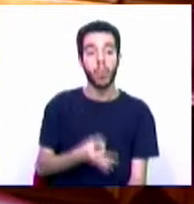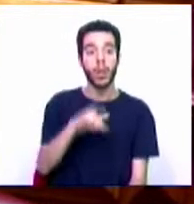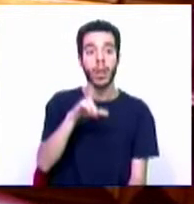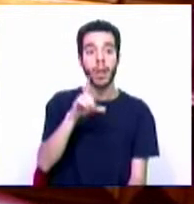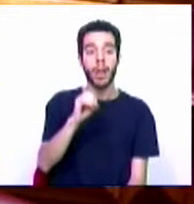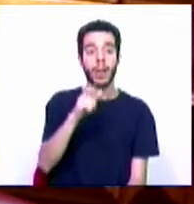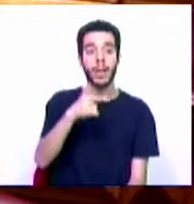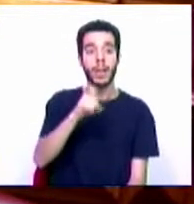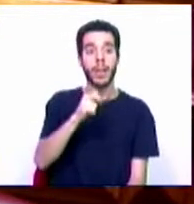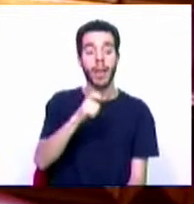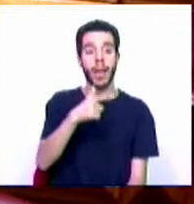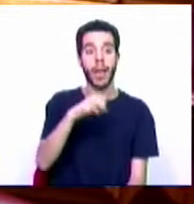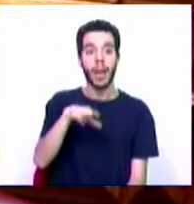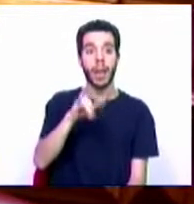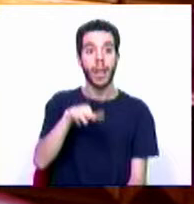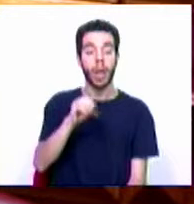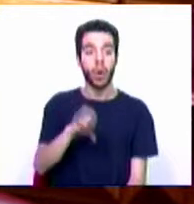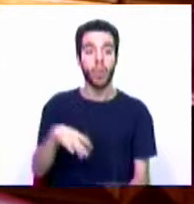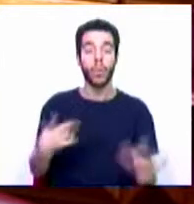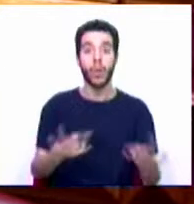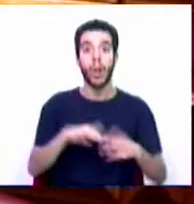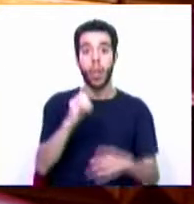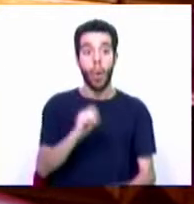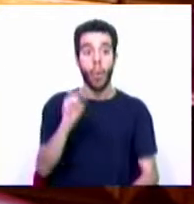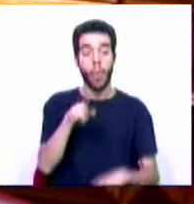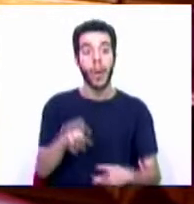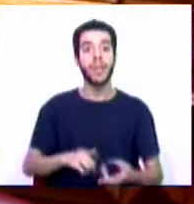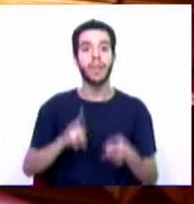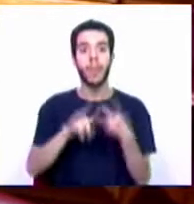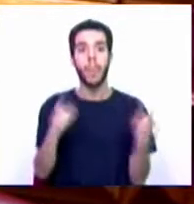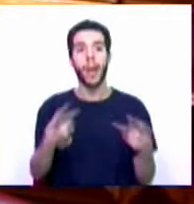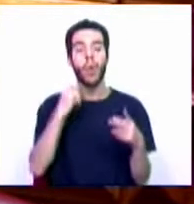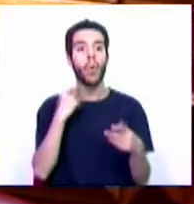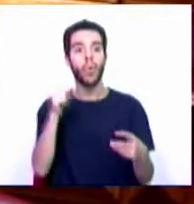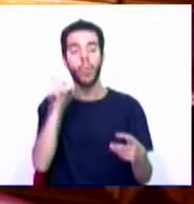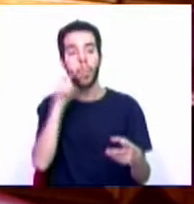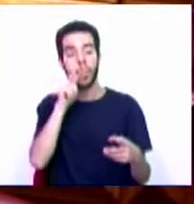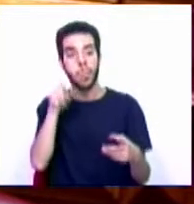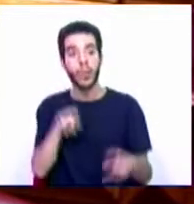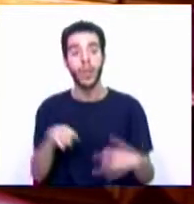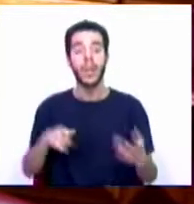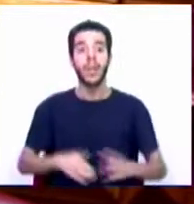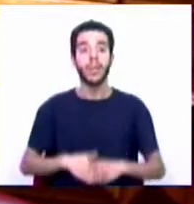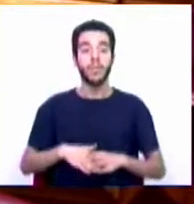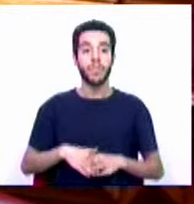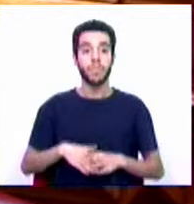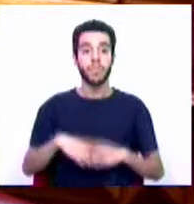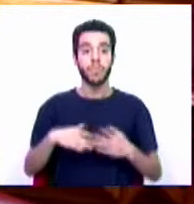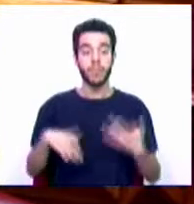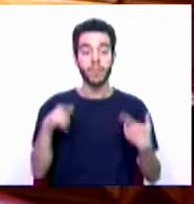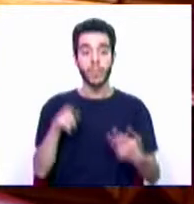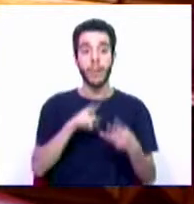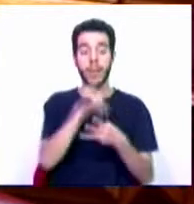doutorou-se em Turismo no Instituto de Geografia e Ordenamento do Território da Universidade de Lisboa, onde vendeu até subordinado ao título as linhas